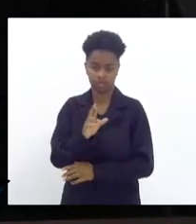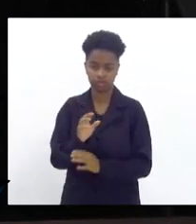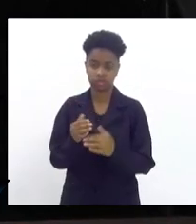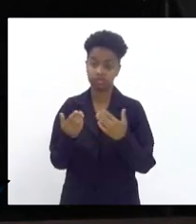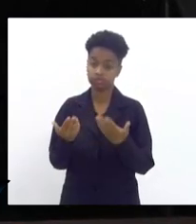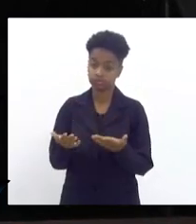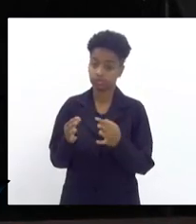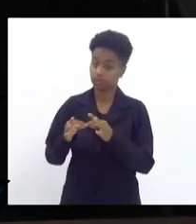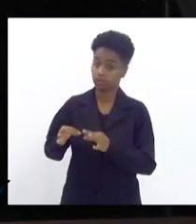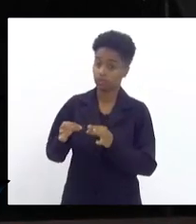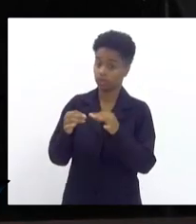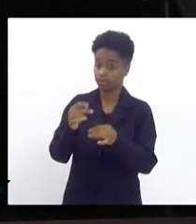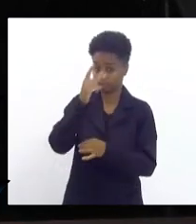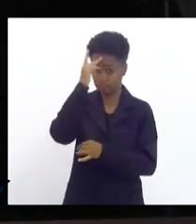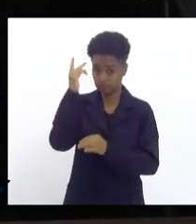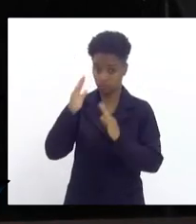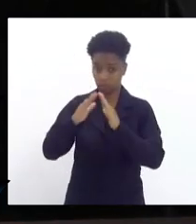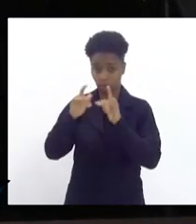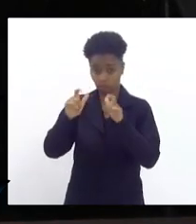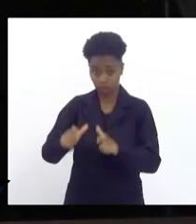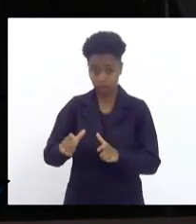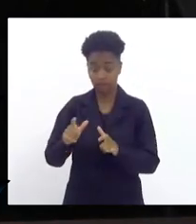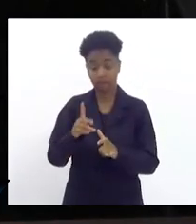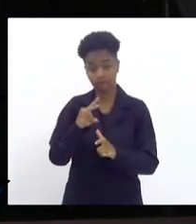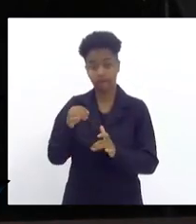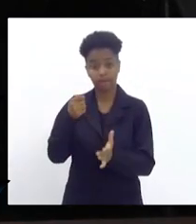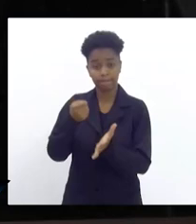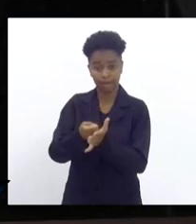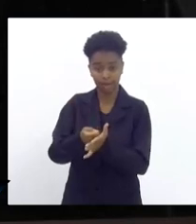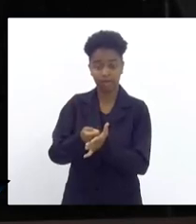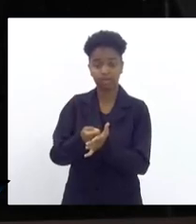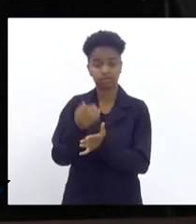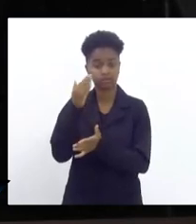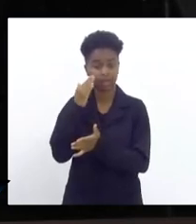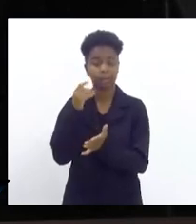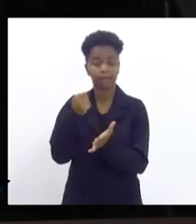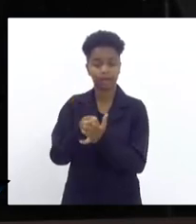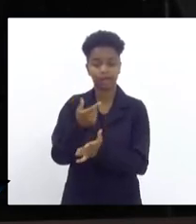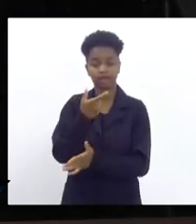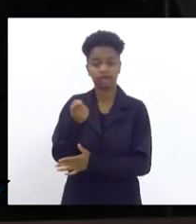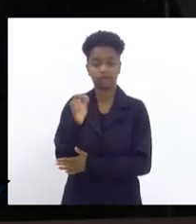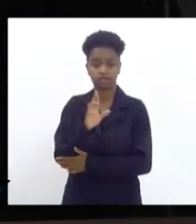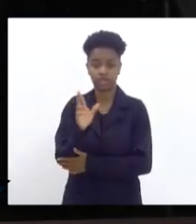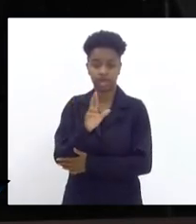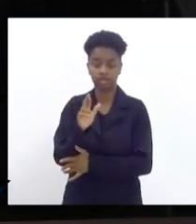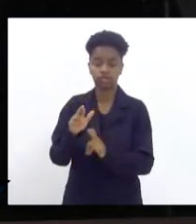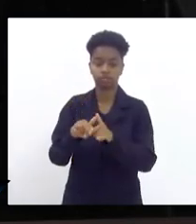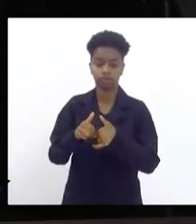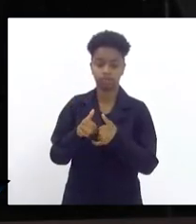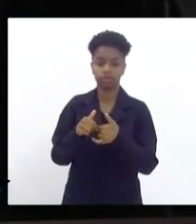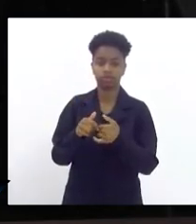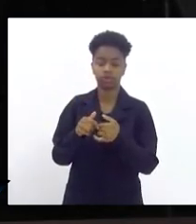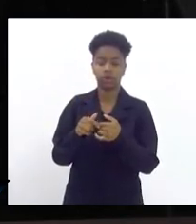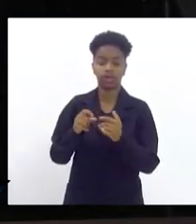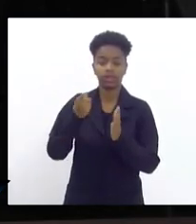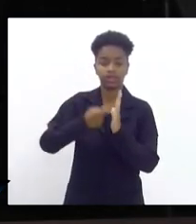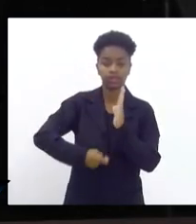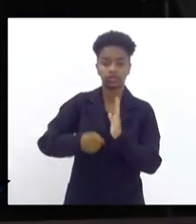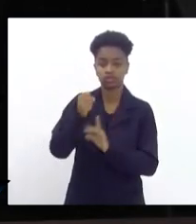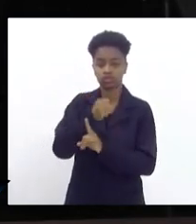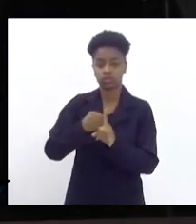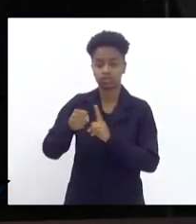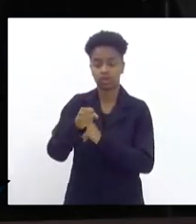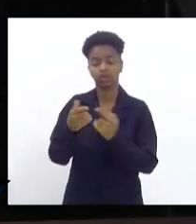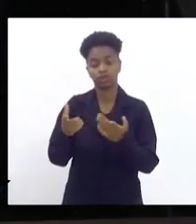todos aqueles que moram em conjuntos habitacionais vão pagar sabendo que vão pagar 20 reais pela tarifa social mas vão ter direito a ter água na